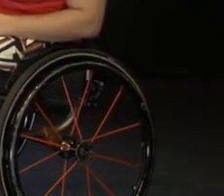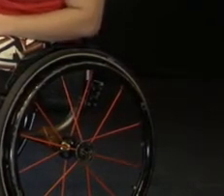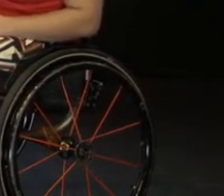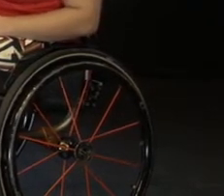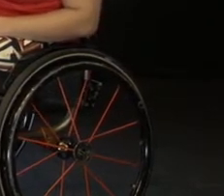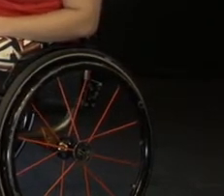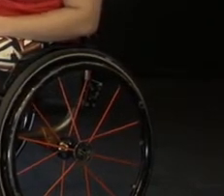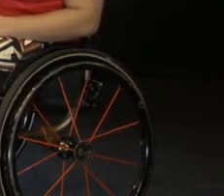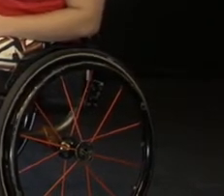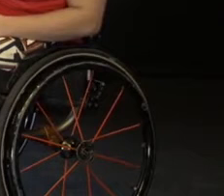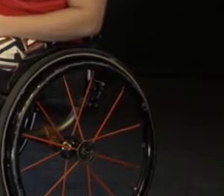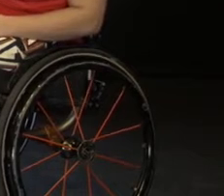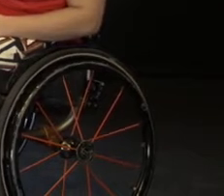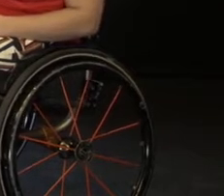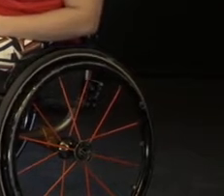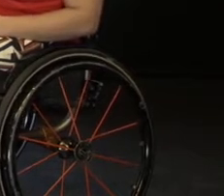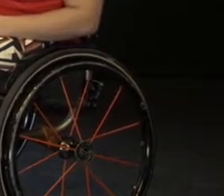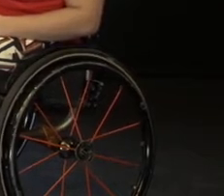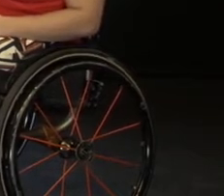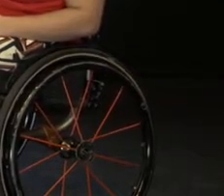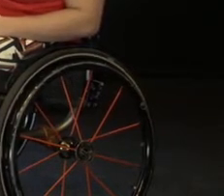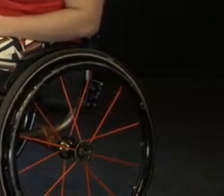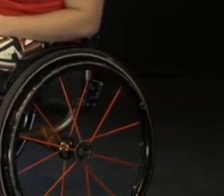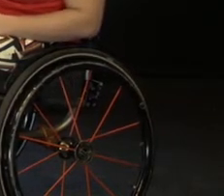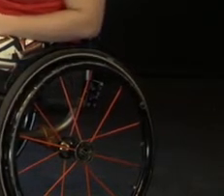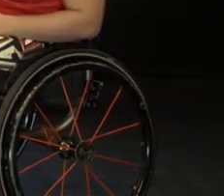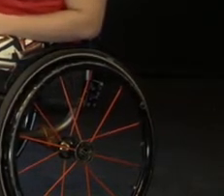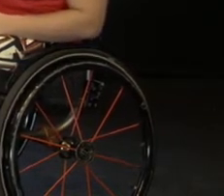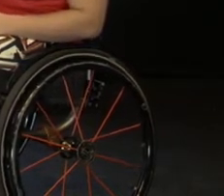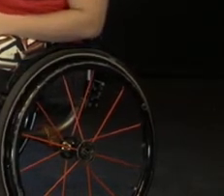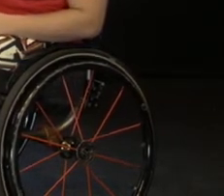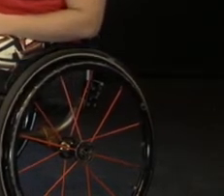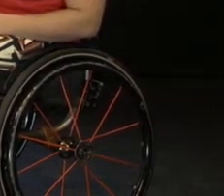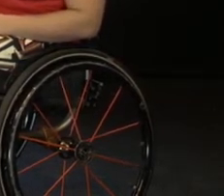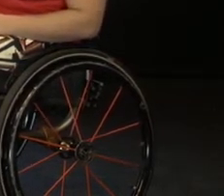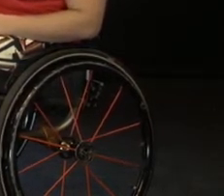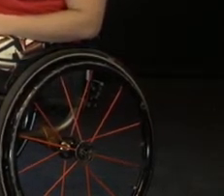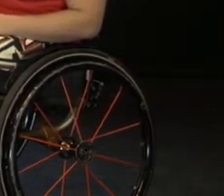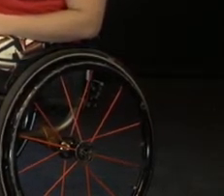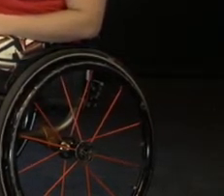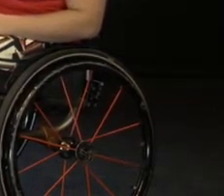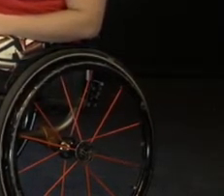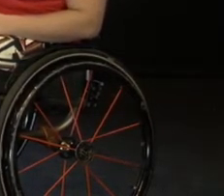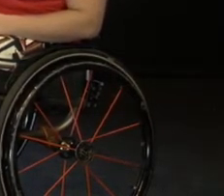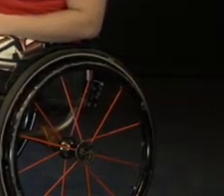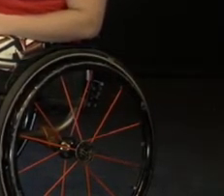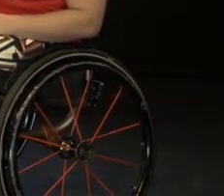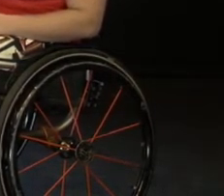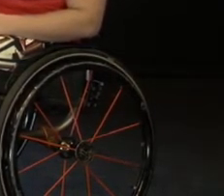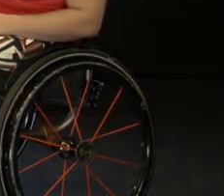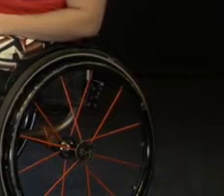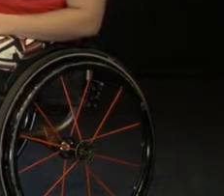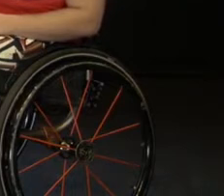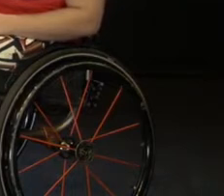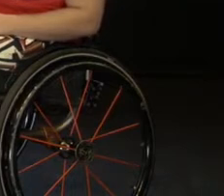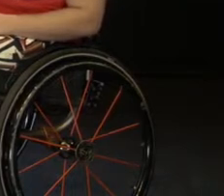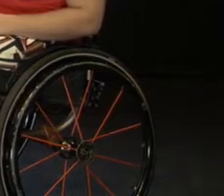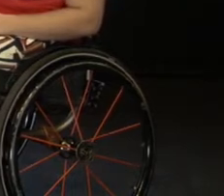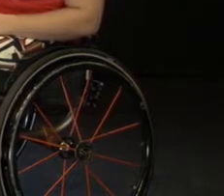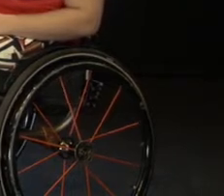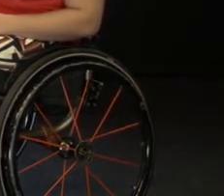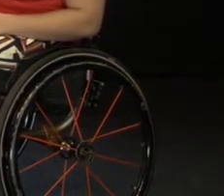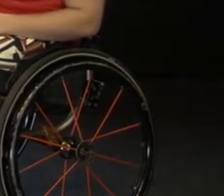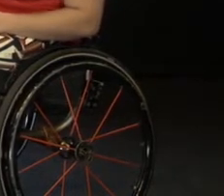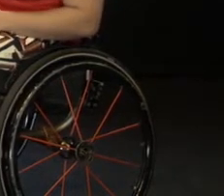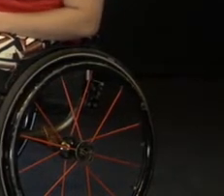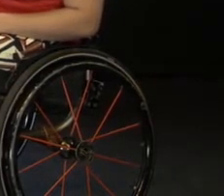quero fazer parte disso, me contem, me ajudem a entender. Nossa, isso é sensacional, gente. E Tabata, já que a gente está ao vivo